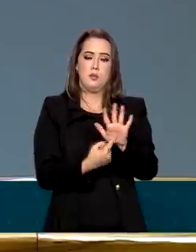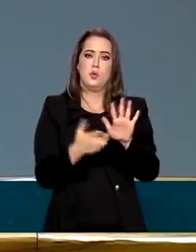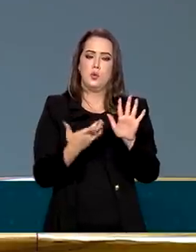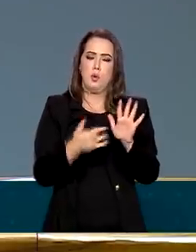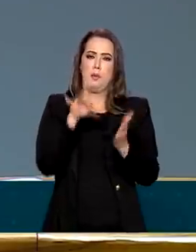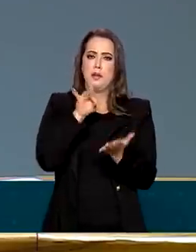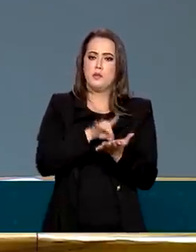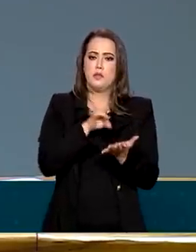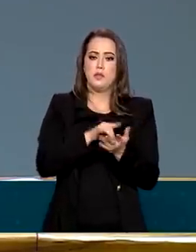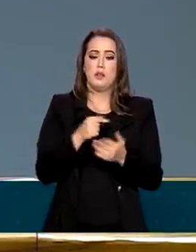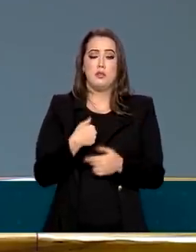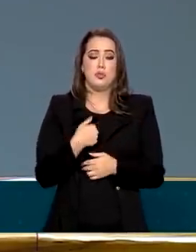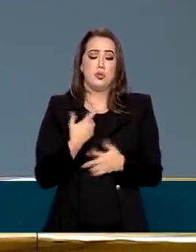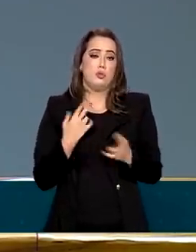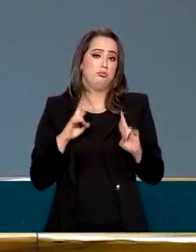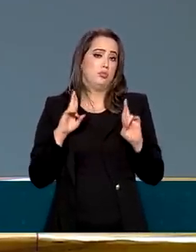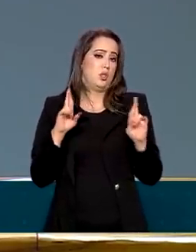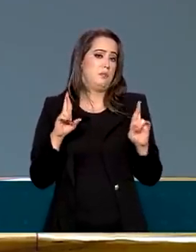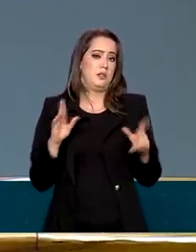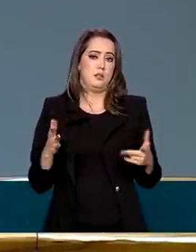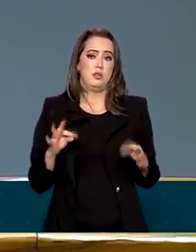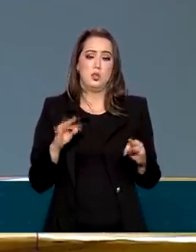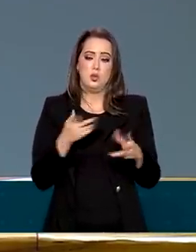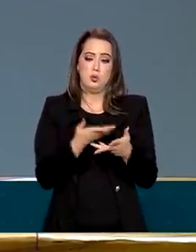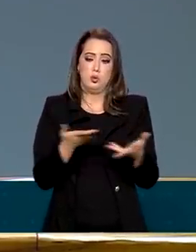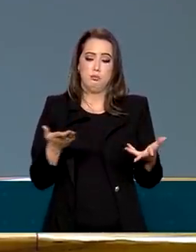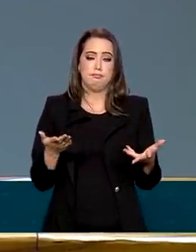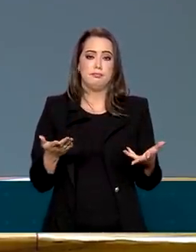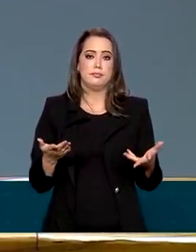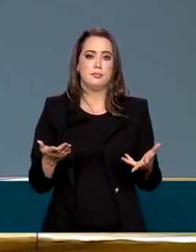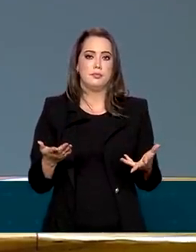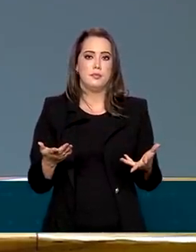E eu estou esperando que todo mundo